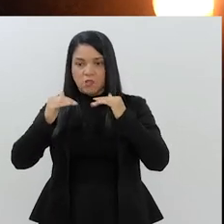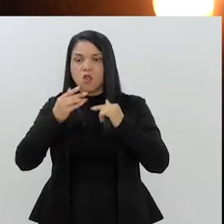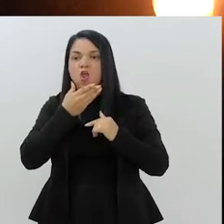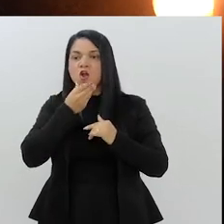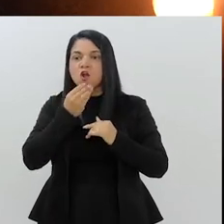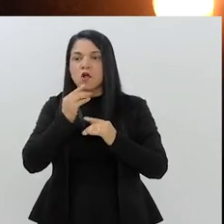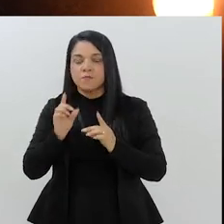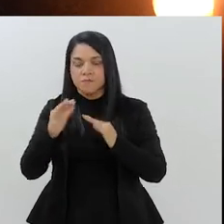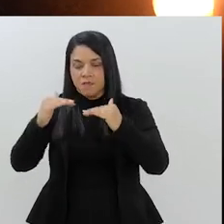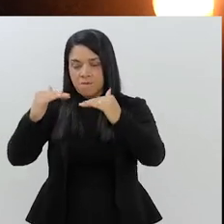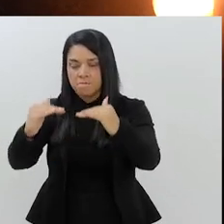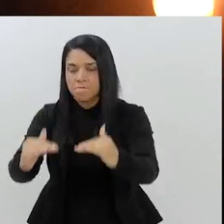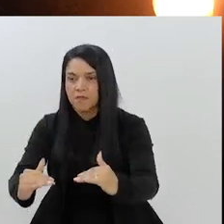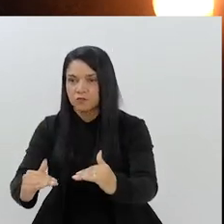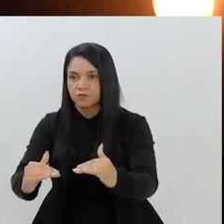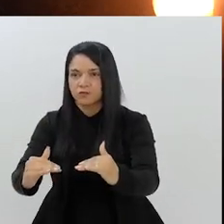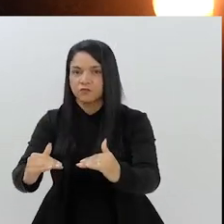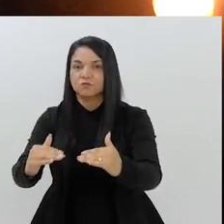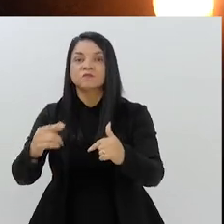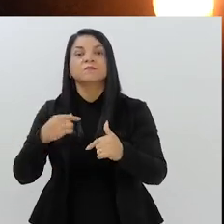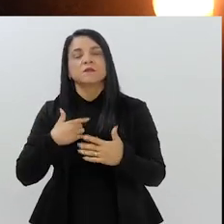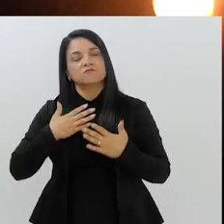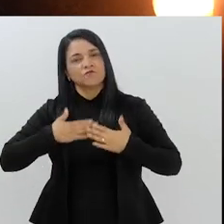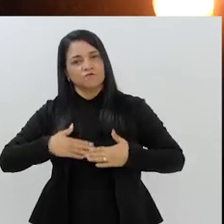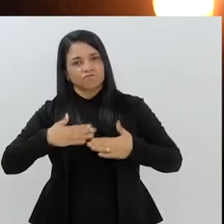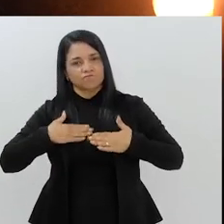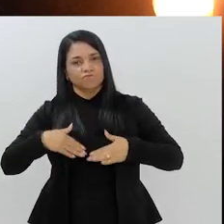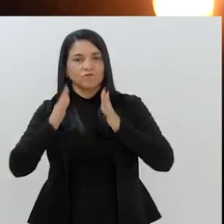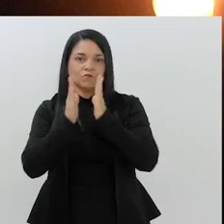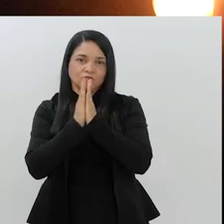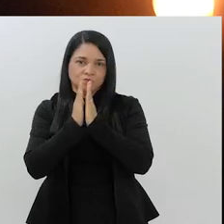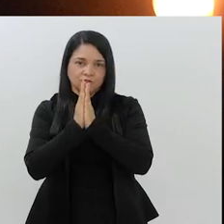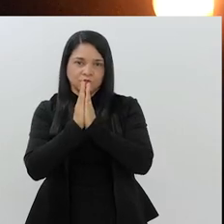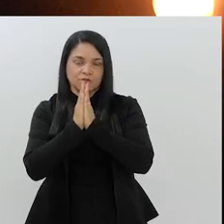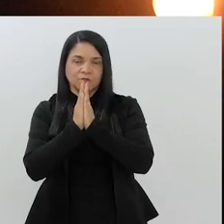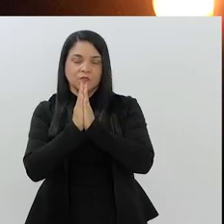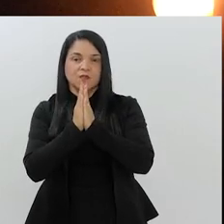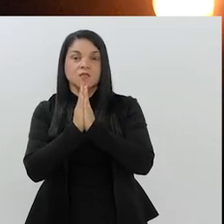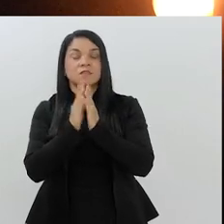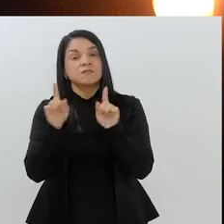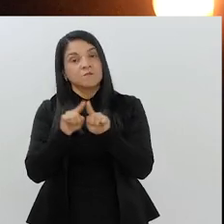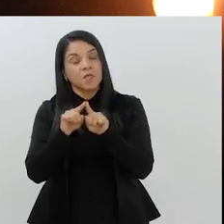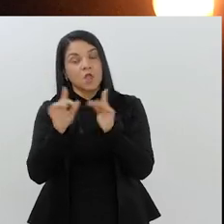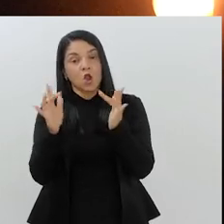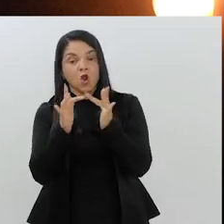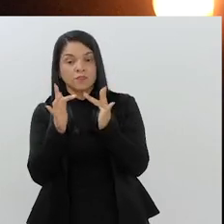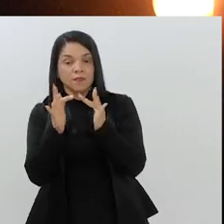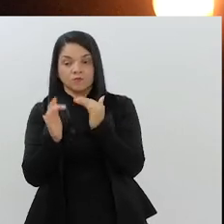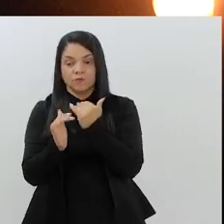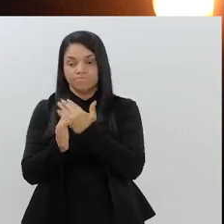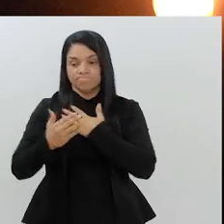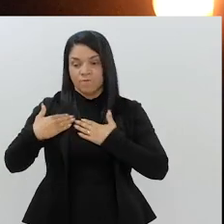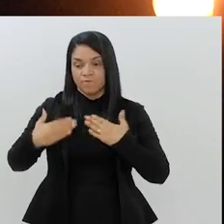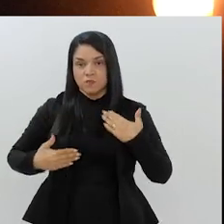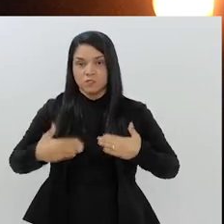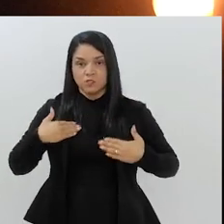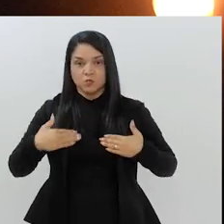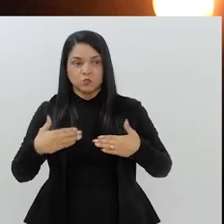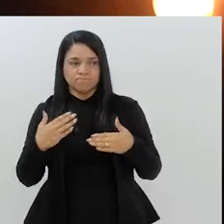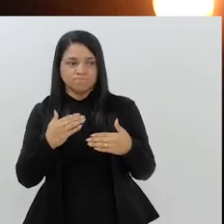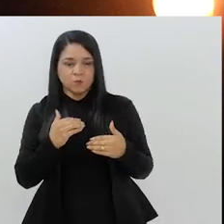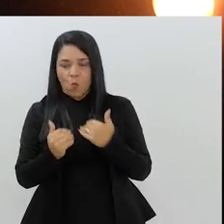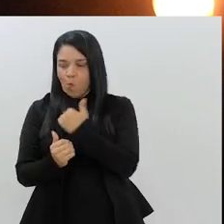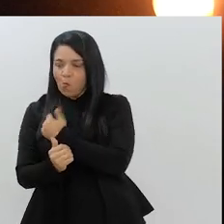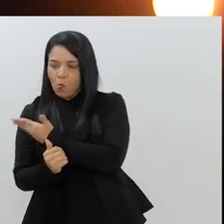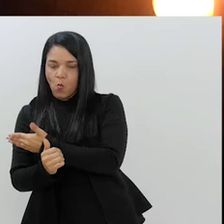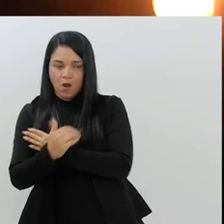andar. Então, é só para essa questão do movimento, elas poderiam fazer de uma forma tranquila e também porque há contato